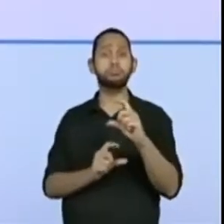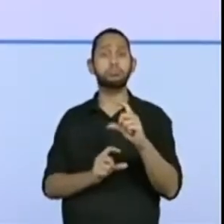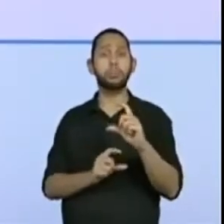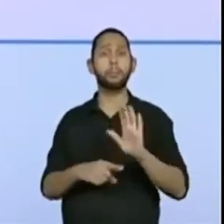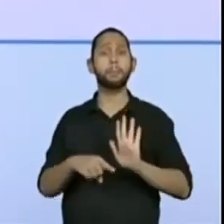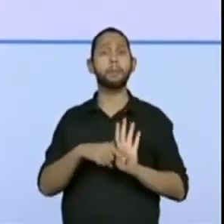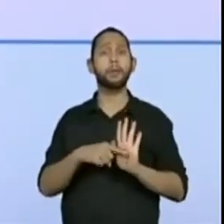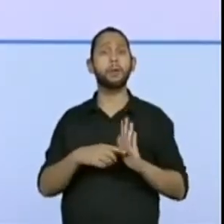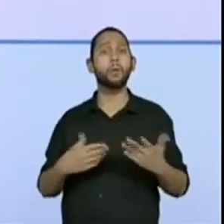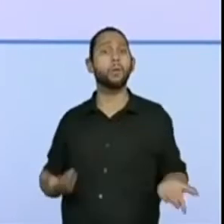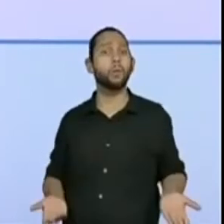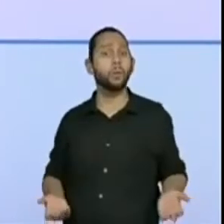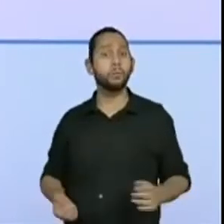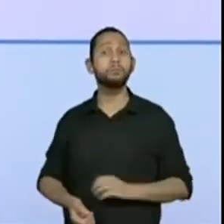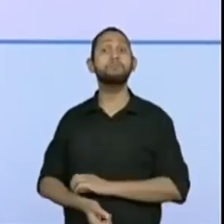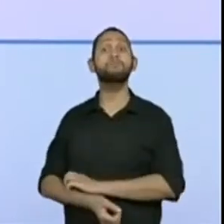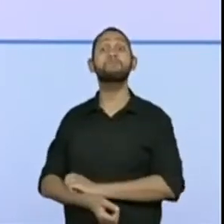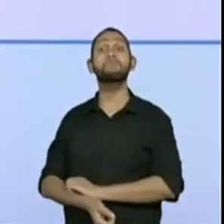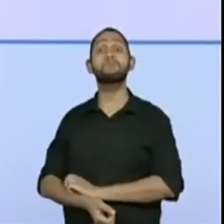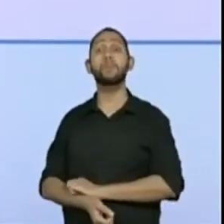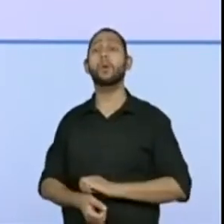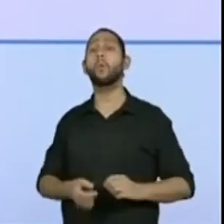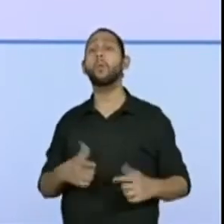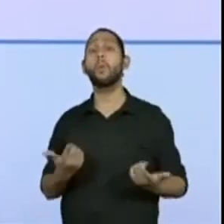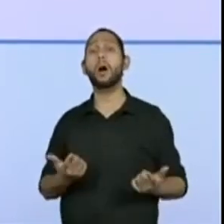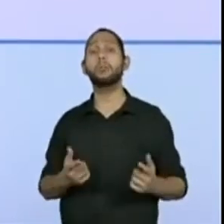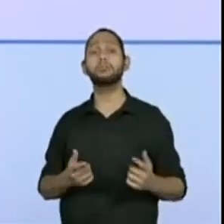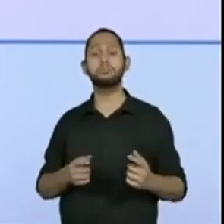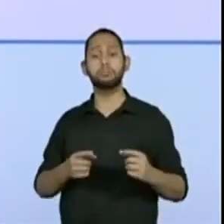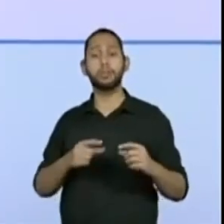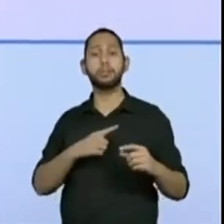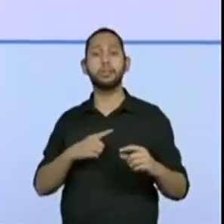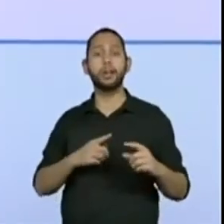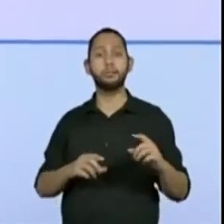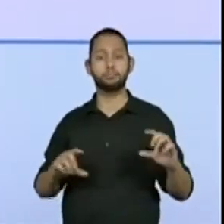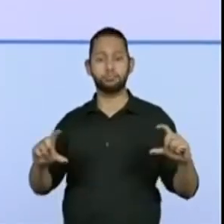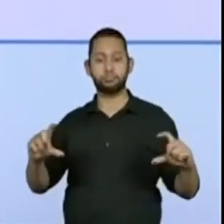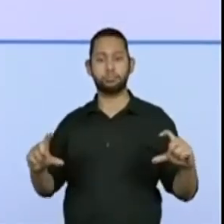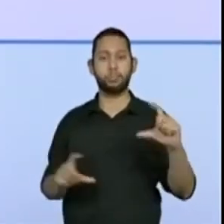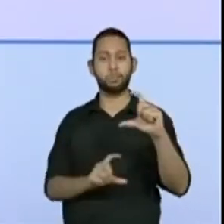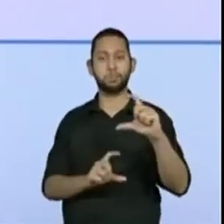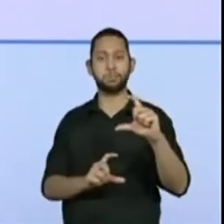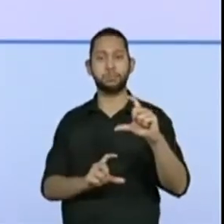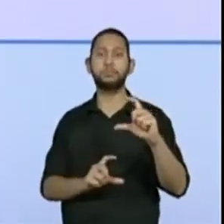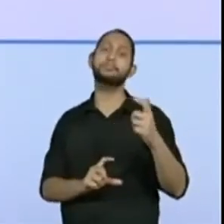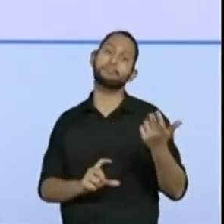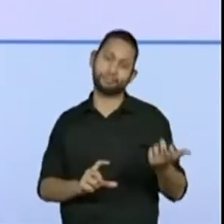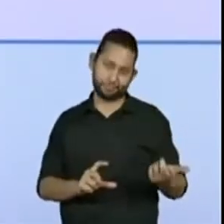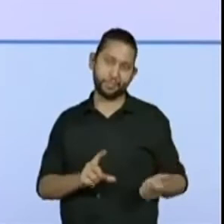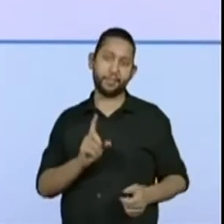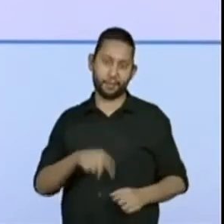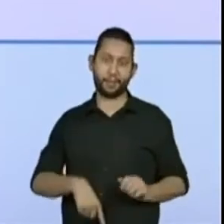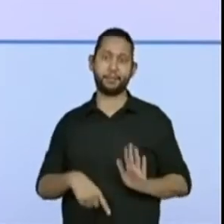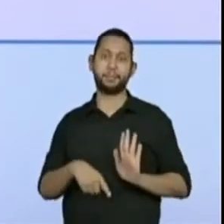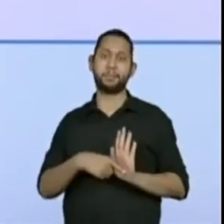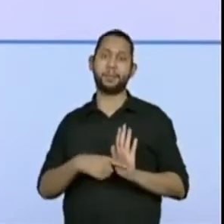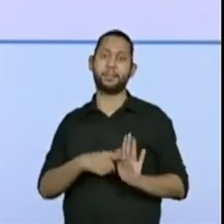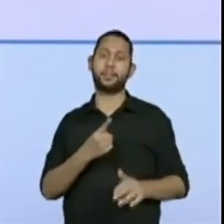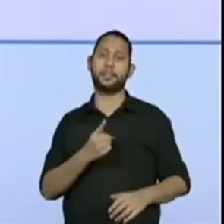11 e 30 e 11 e 45. Qual é a diferença aqui? 15 minutos, certo?